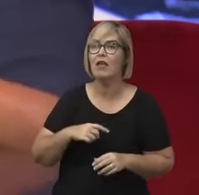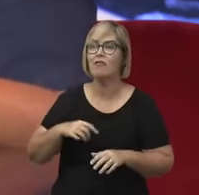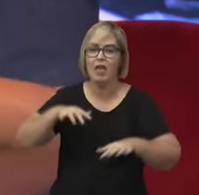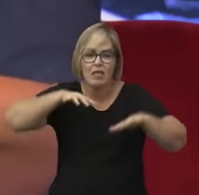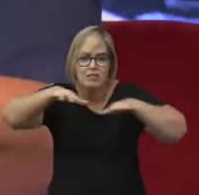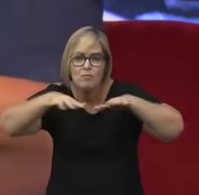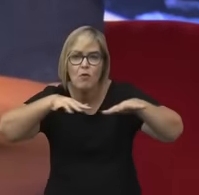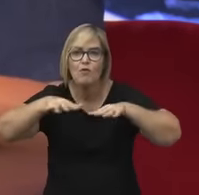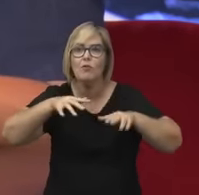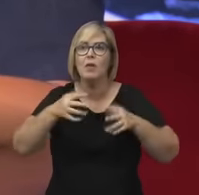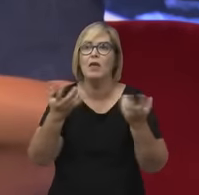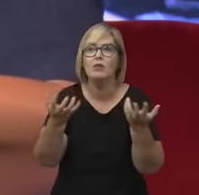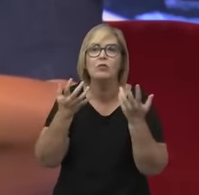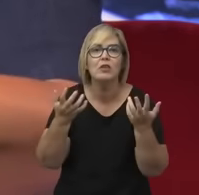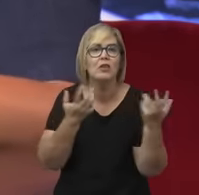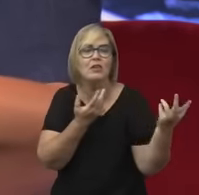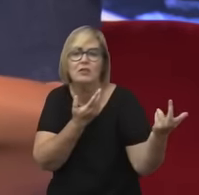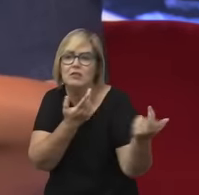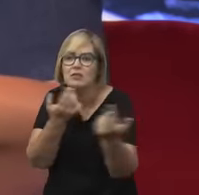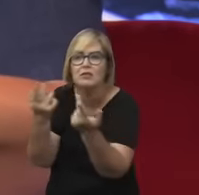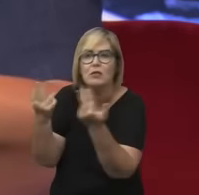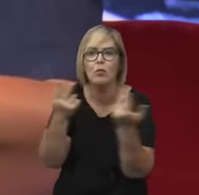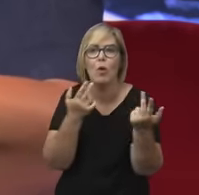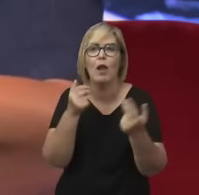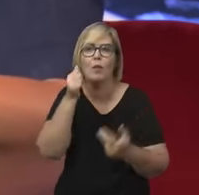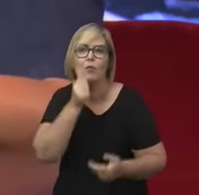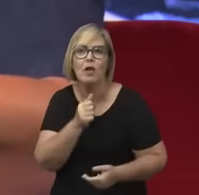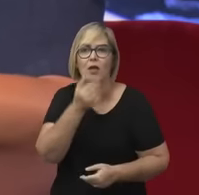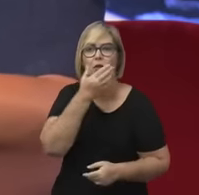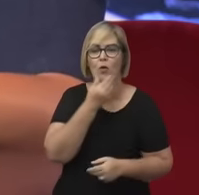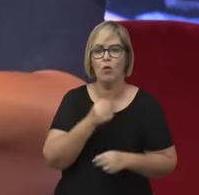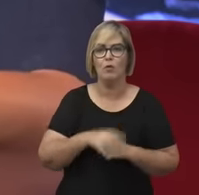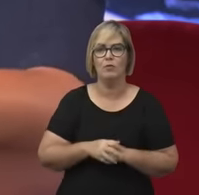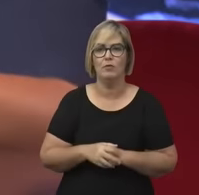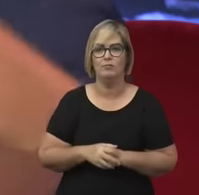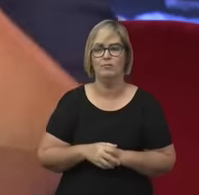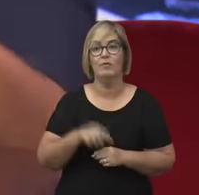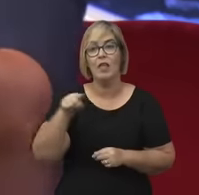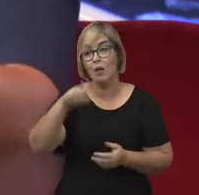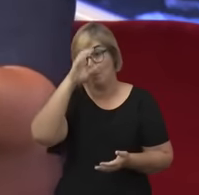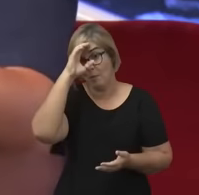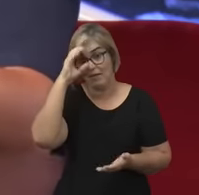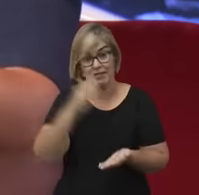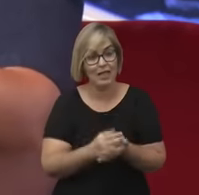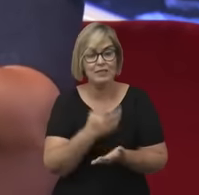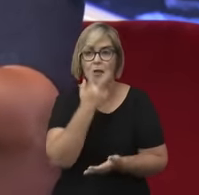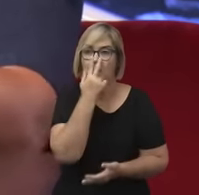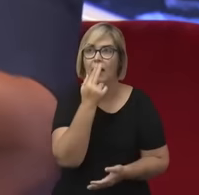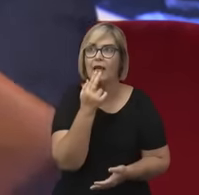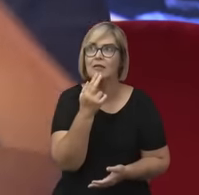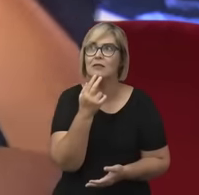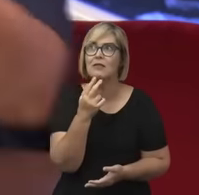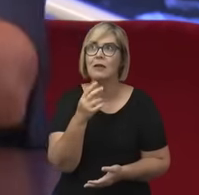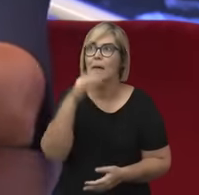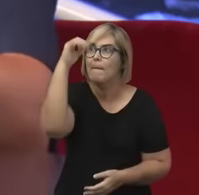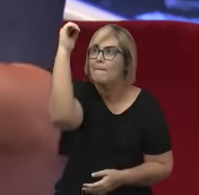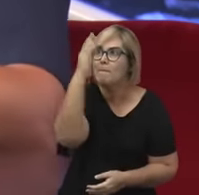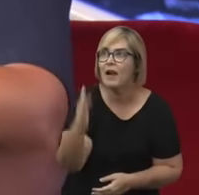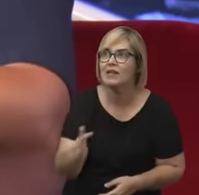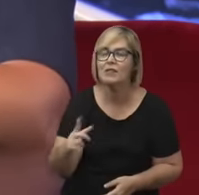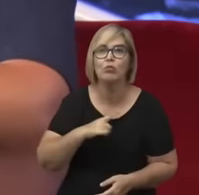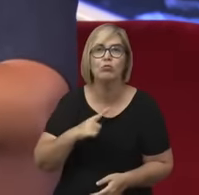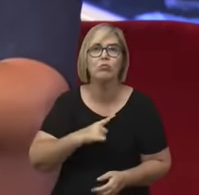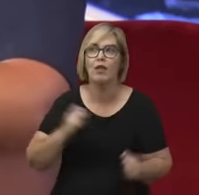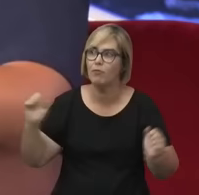mentes, ela é uma tese que tem uma atração no Brasil, que ela tem um impacto